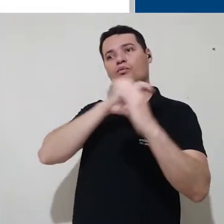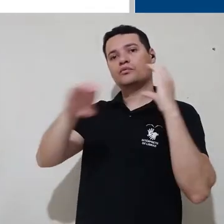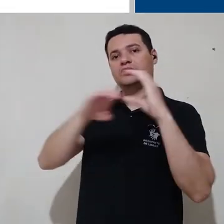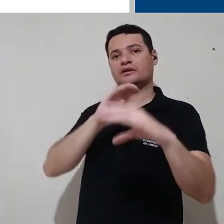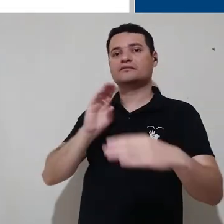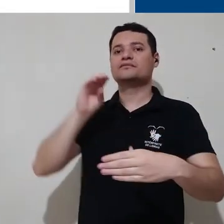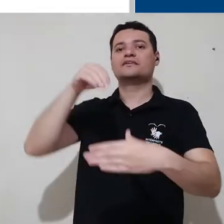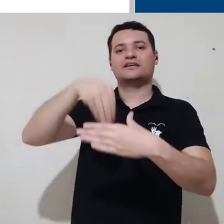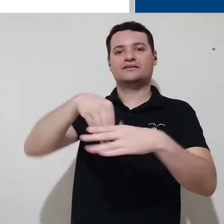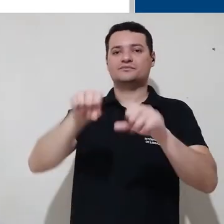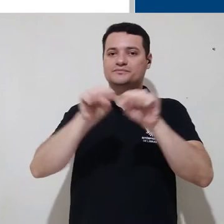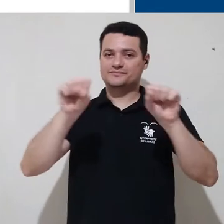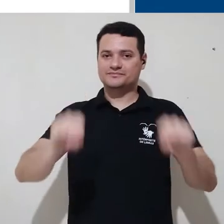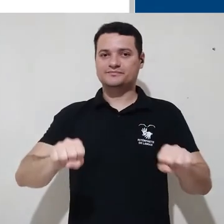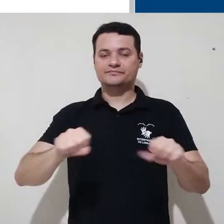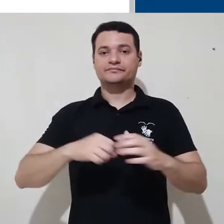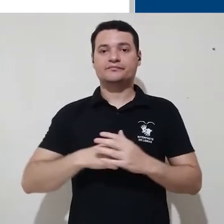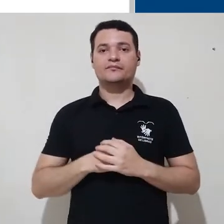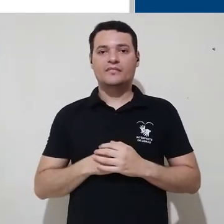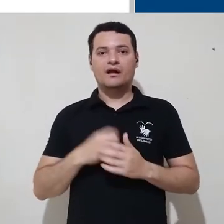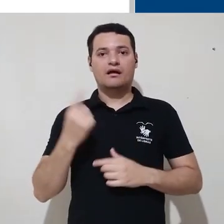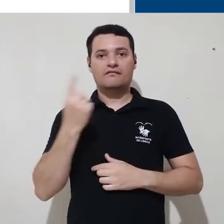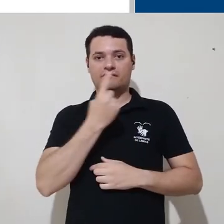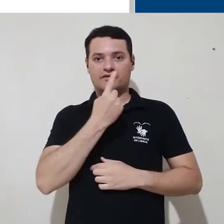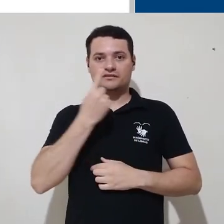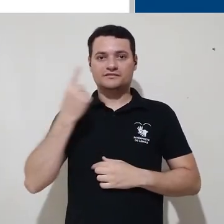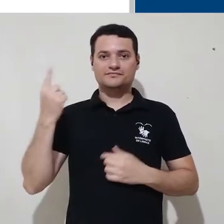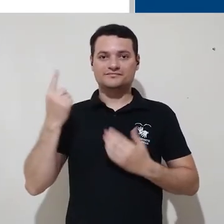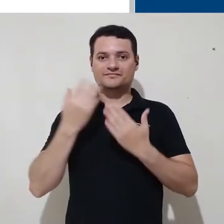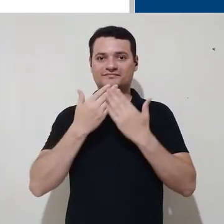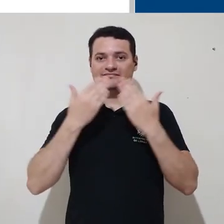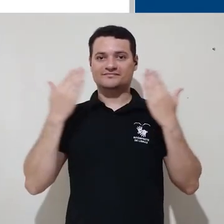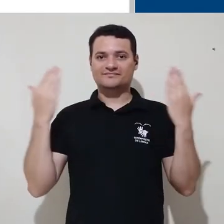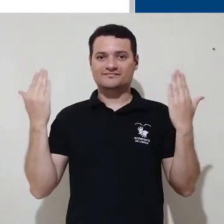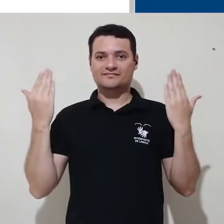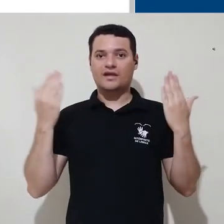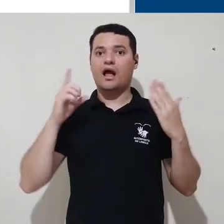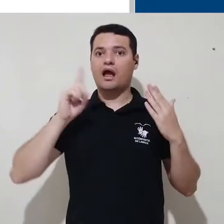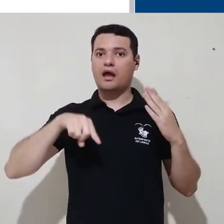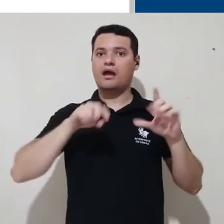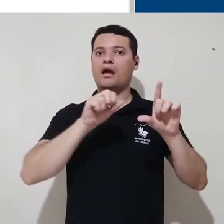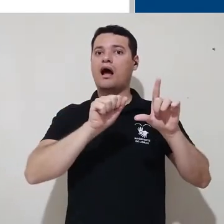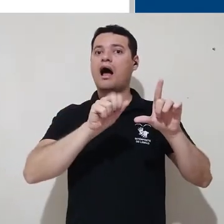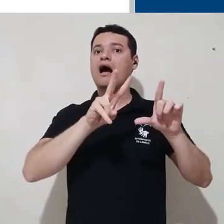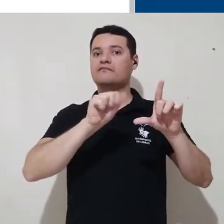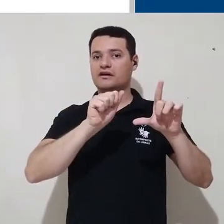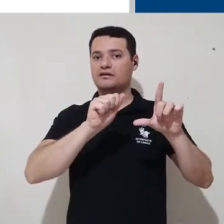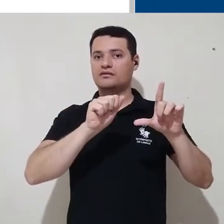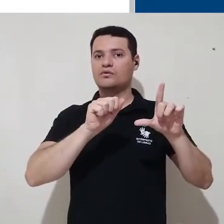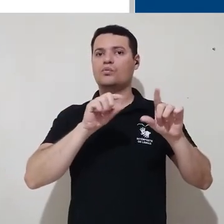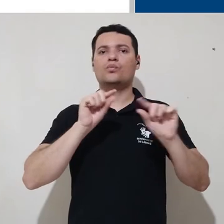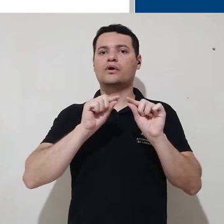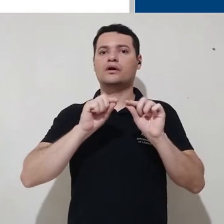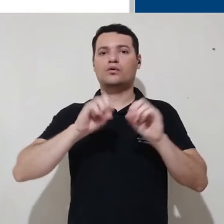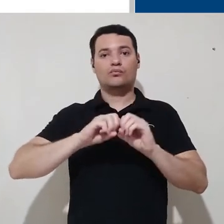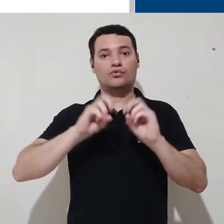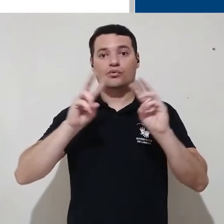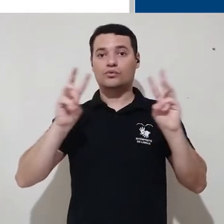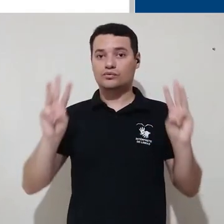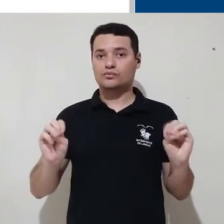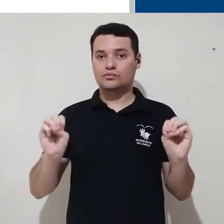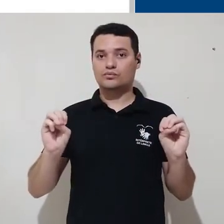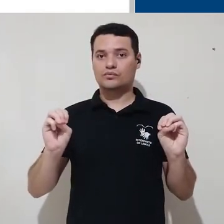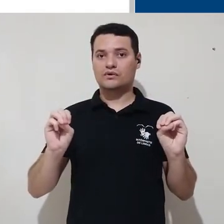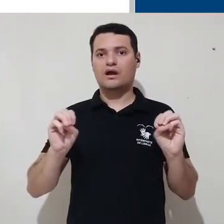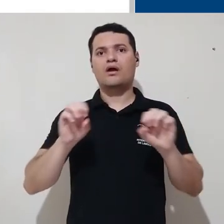do próprio sistema. A tela que nós estamos vendo é a tela de um Ava, no caso, o Moodle,